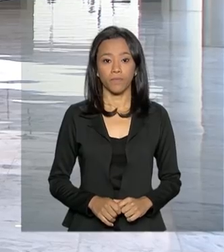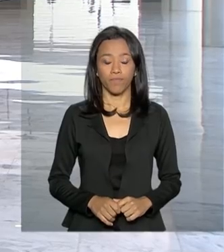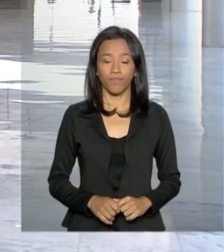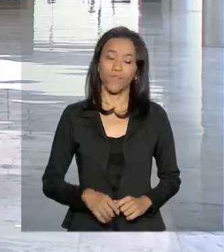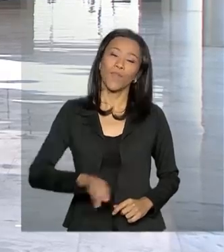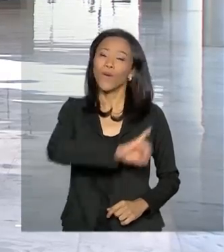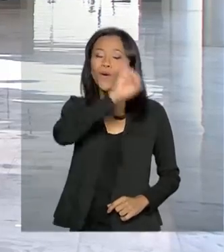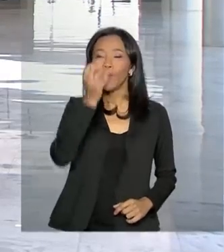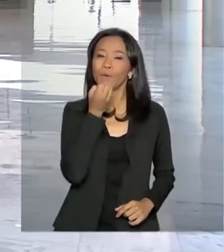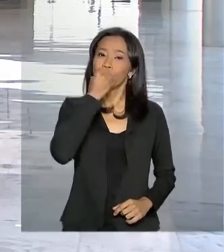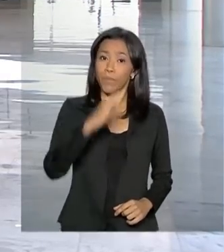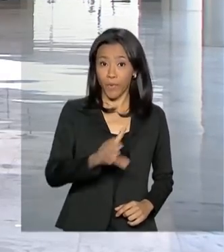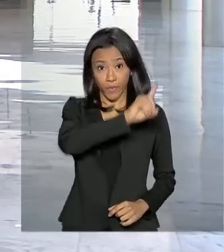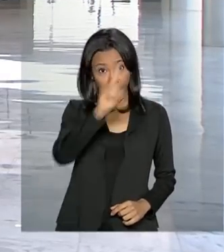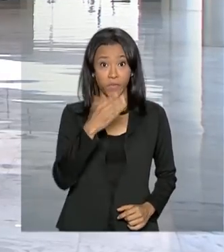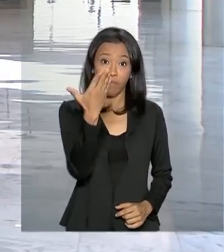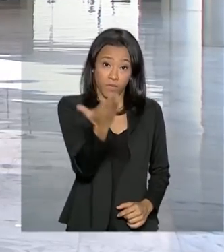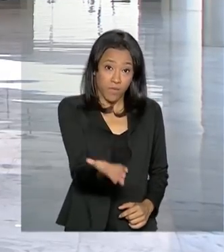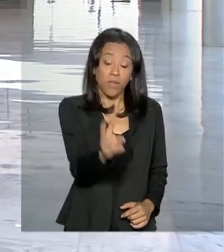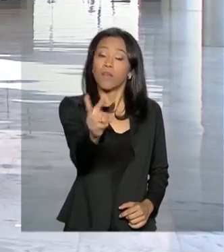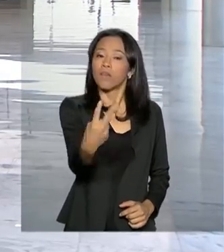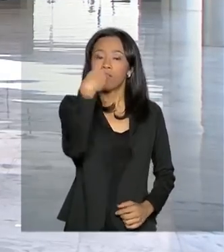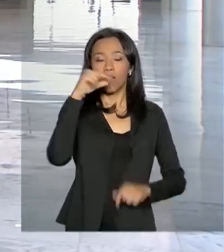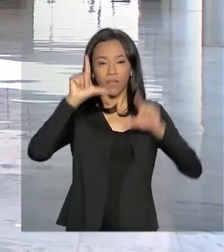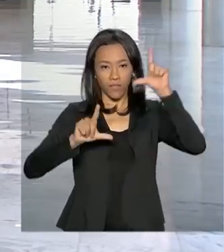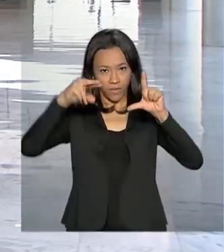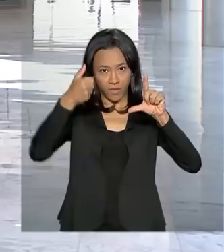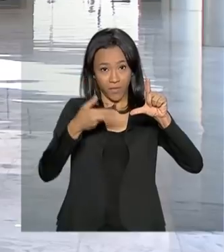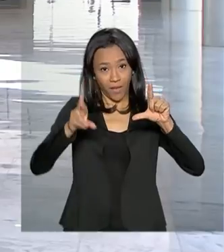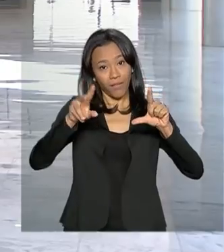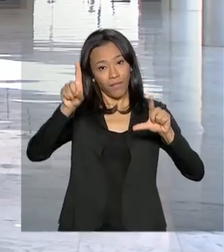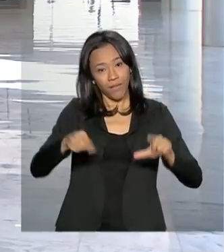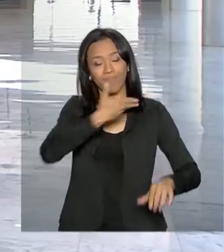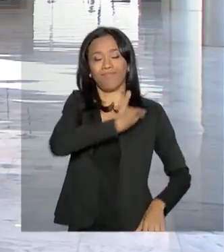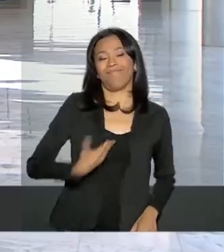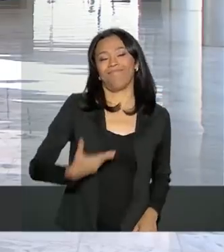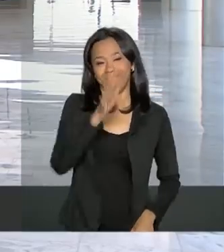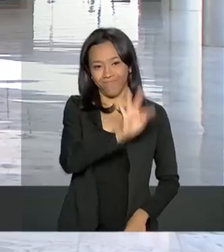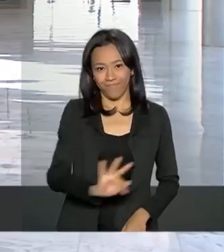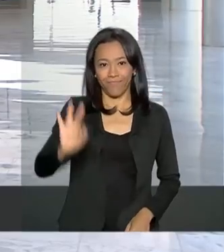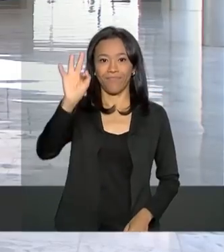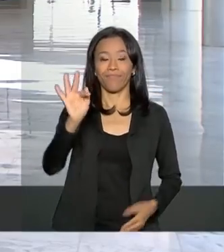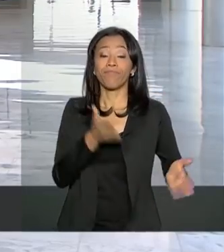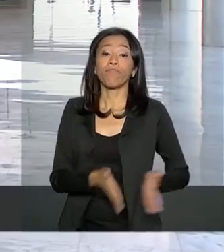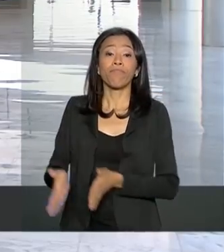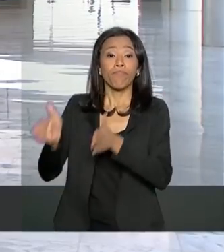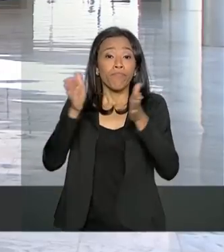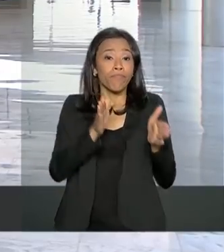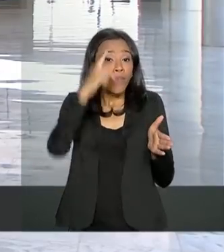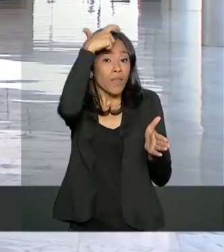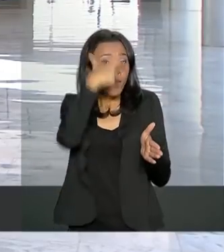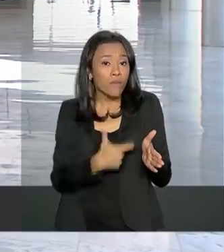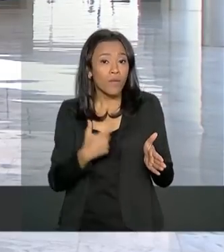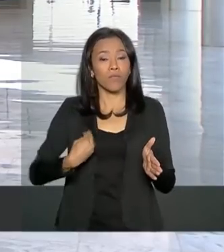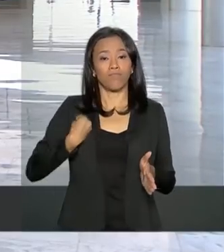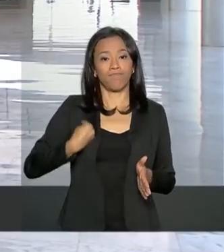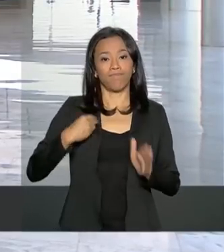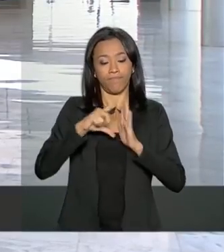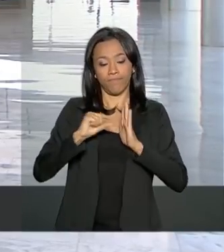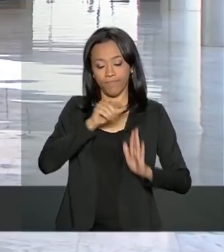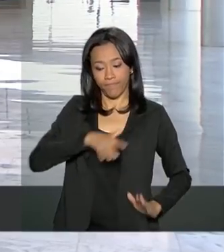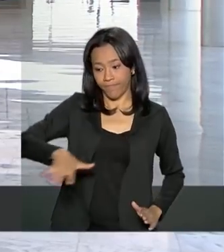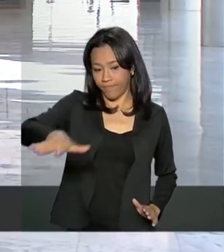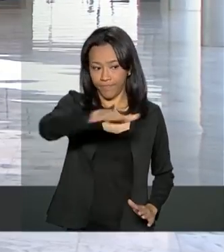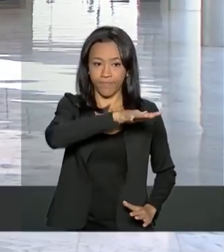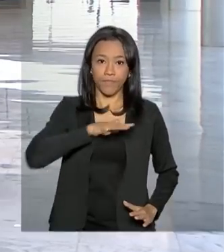Olá, bom dia para você que acompanha a NBR e TV do Governo Federal. Eu estou no Palácio do Planalto, mas